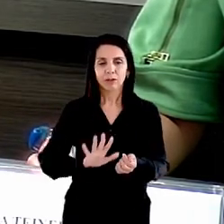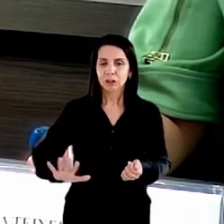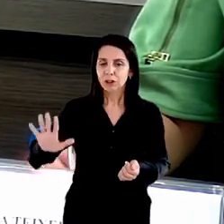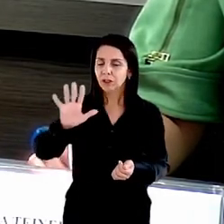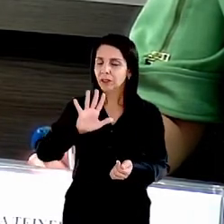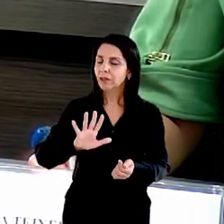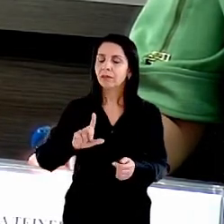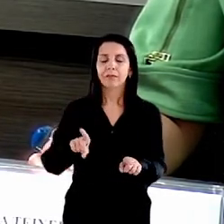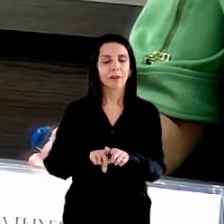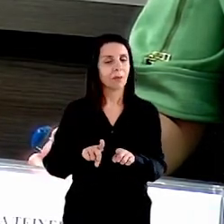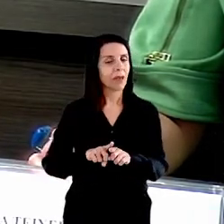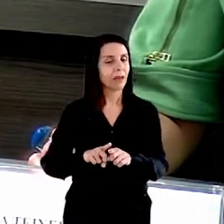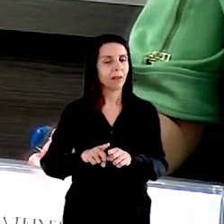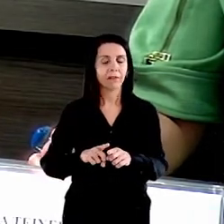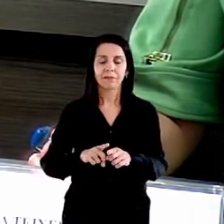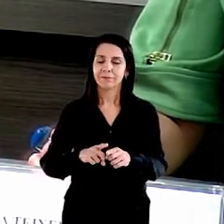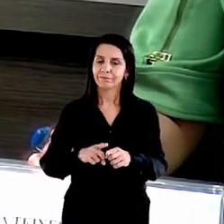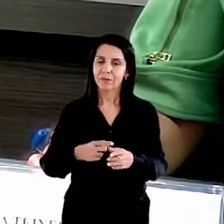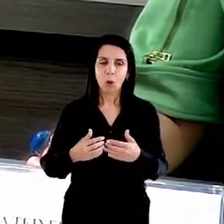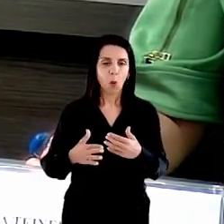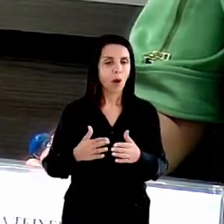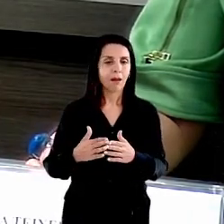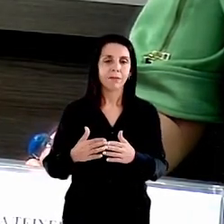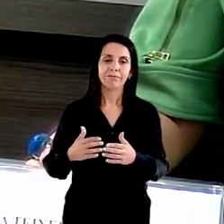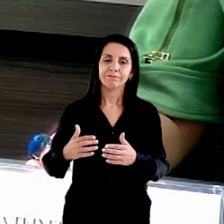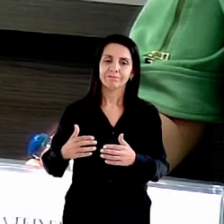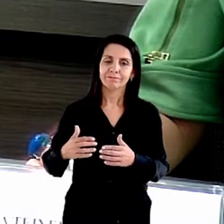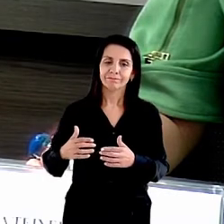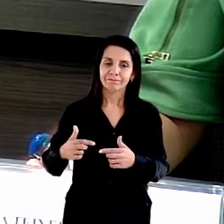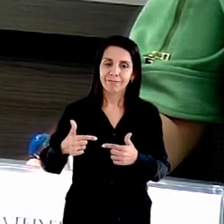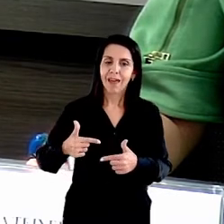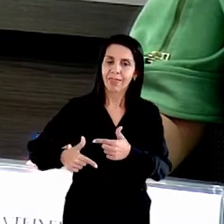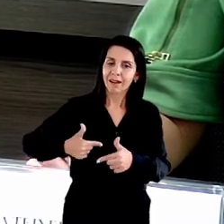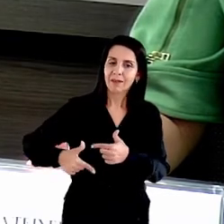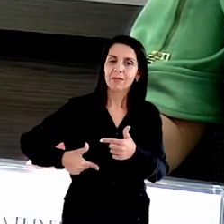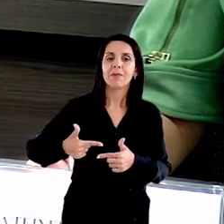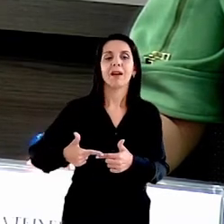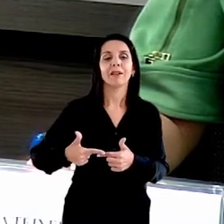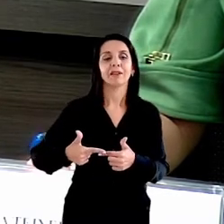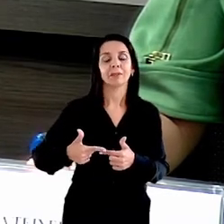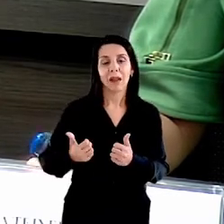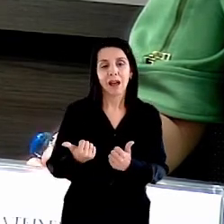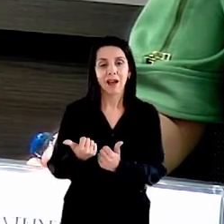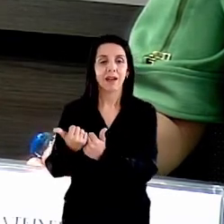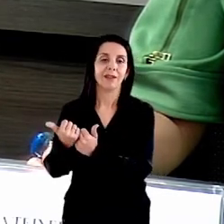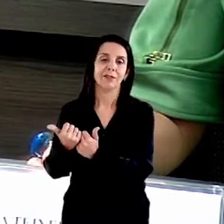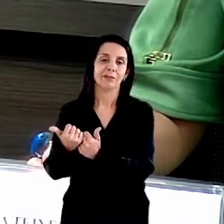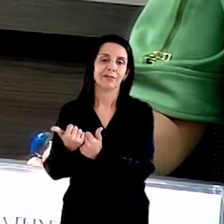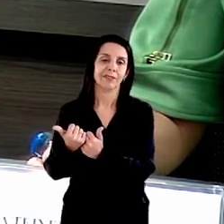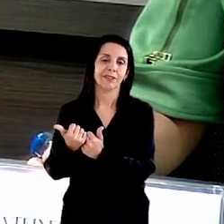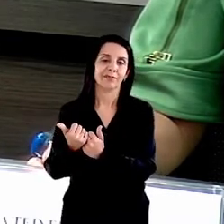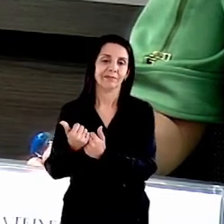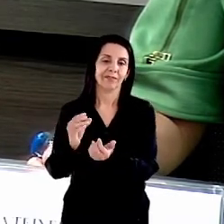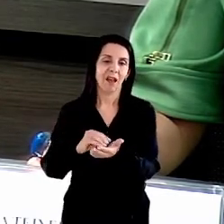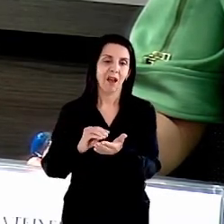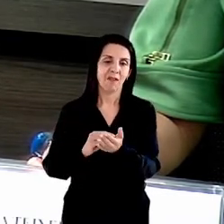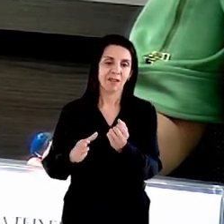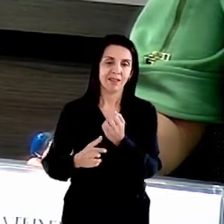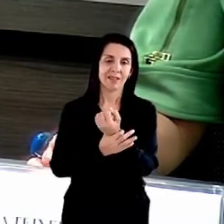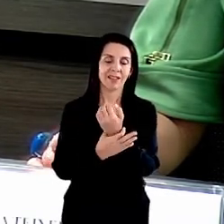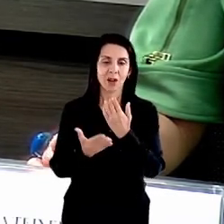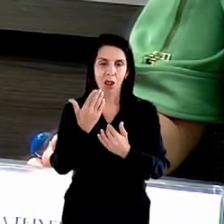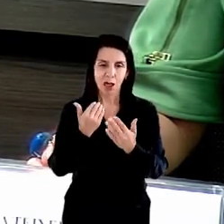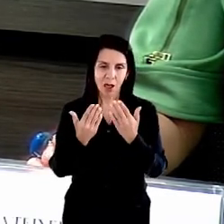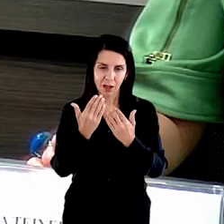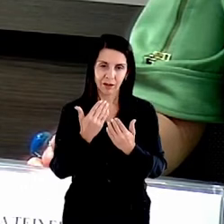possa ajudar na segurança alimentar, principalmente dessas pessoas que estão numa situação mais vulnerável como a